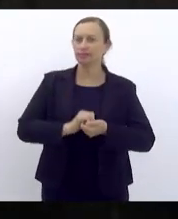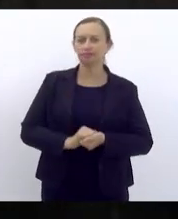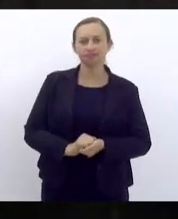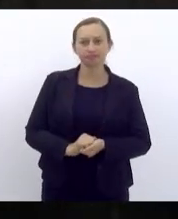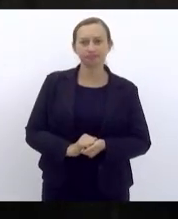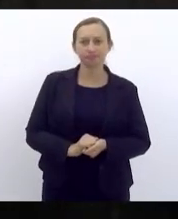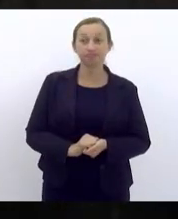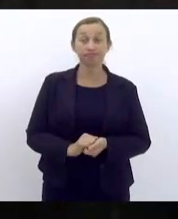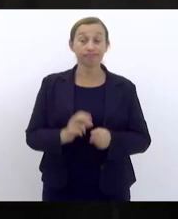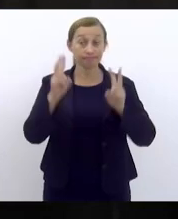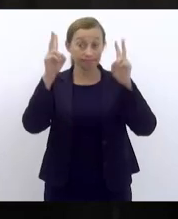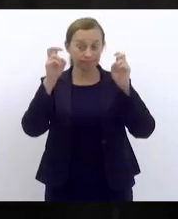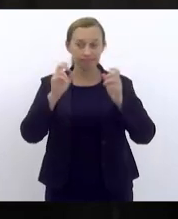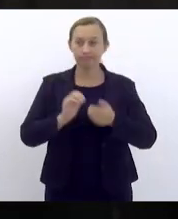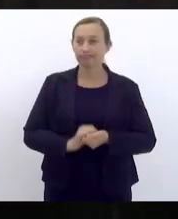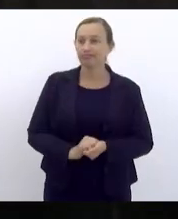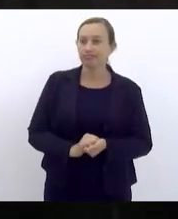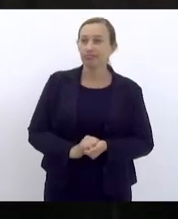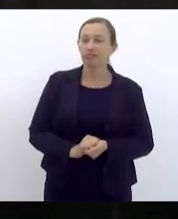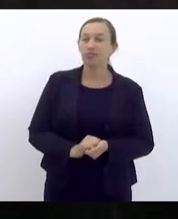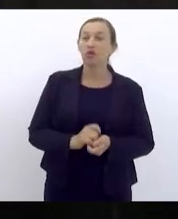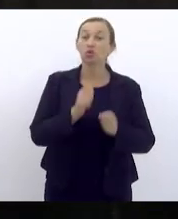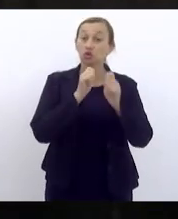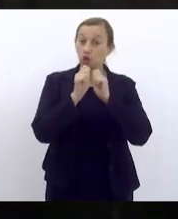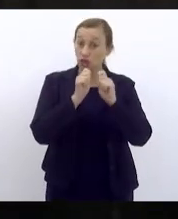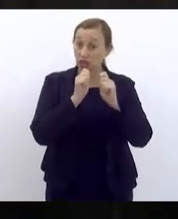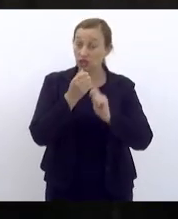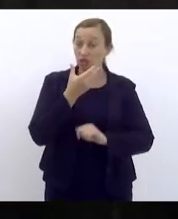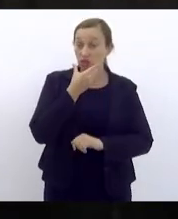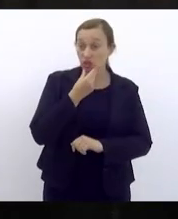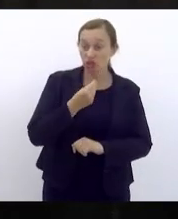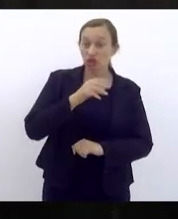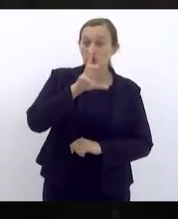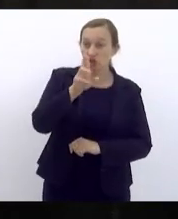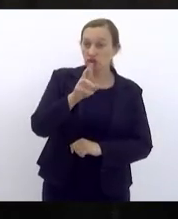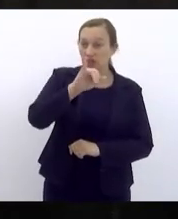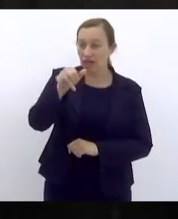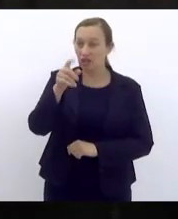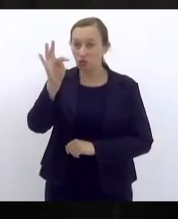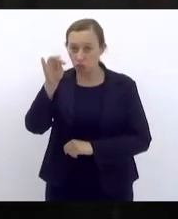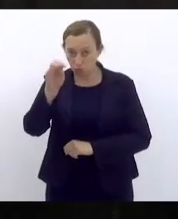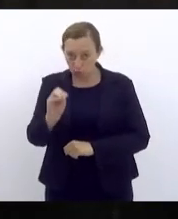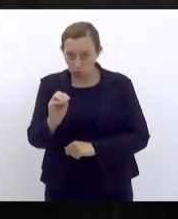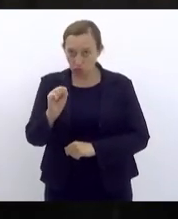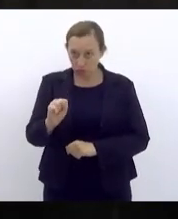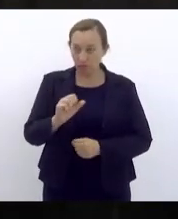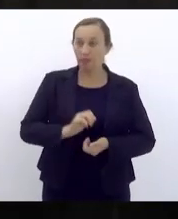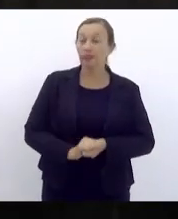abre aspas o jornalista jornalista J.R. Gutzel ele está